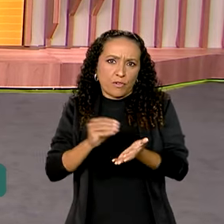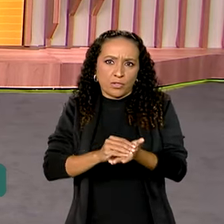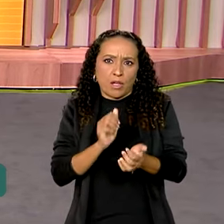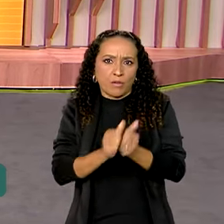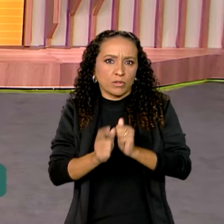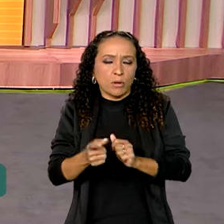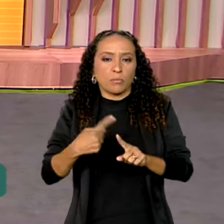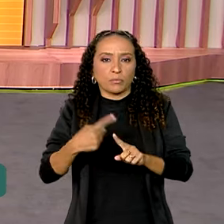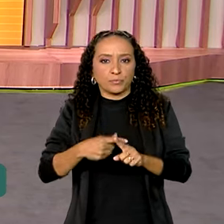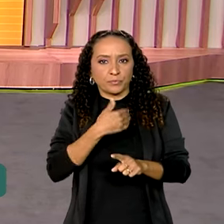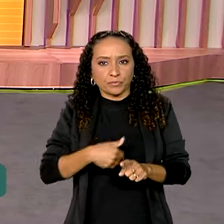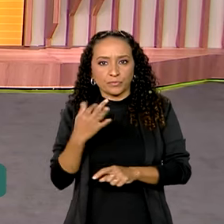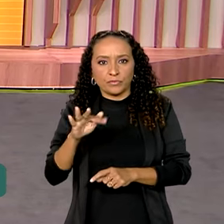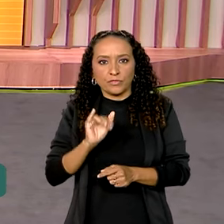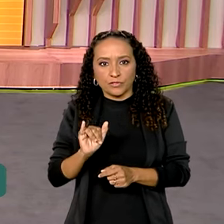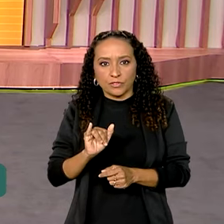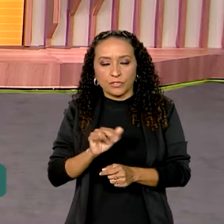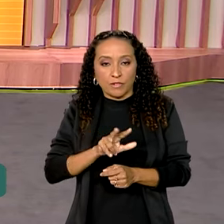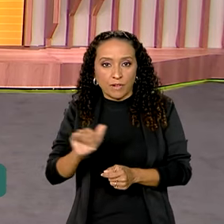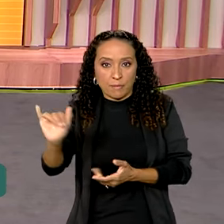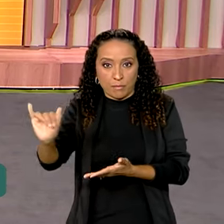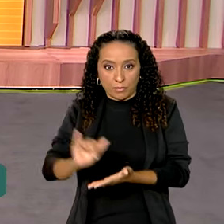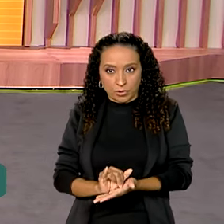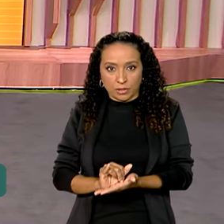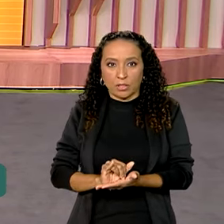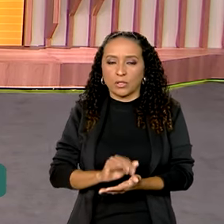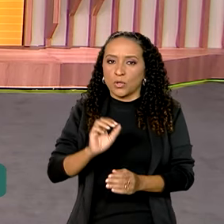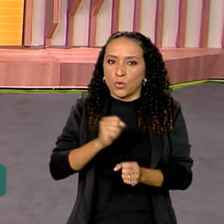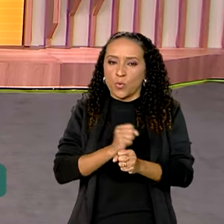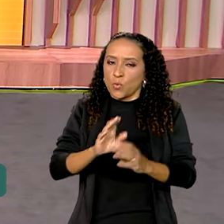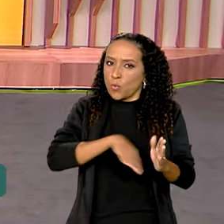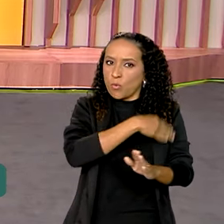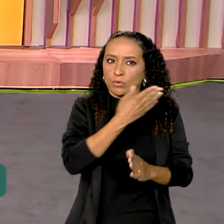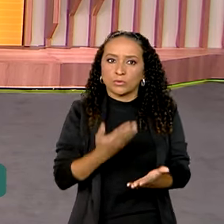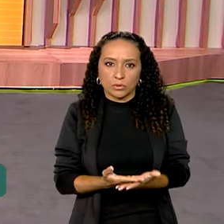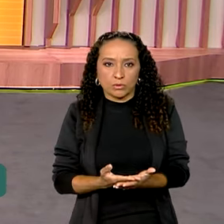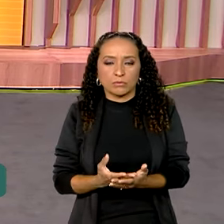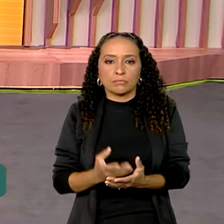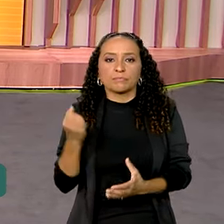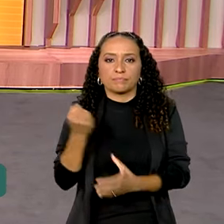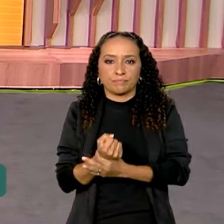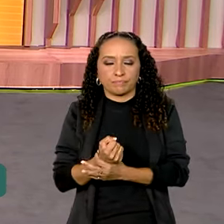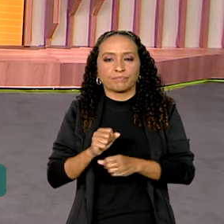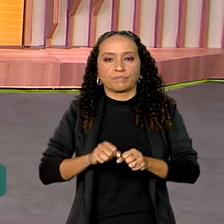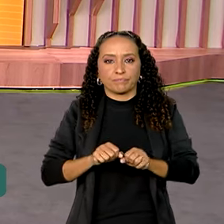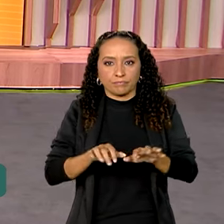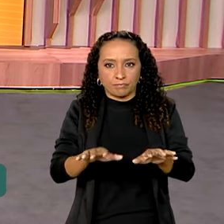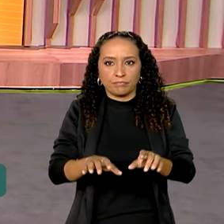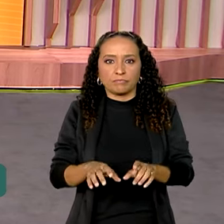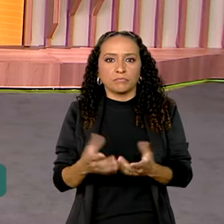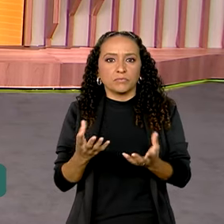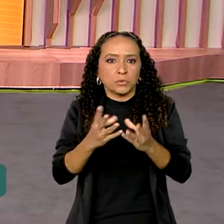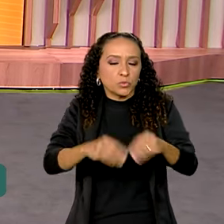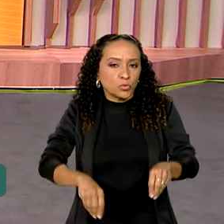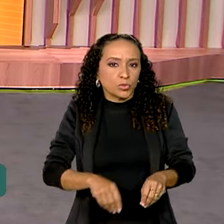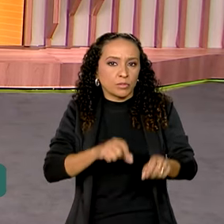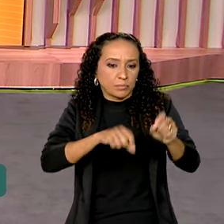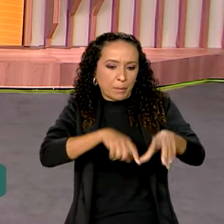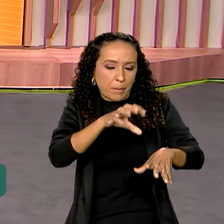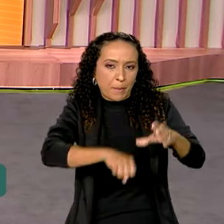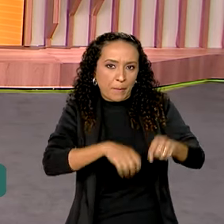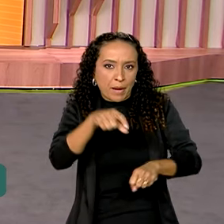governo federal vai importar arroz ao longo de todo o ano, garantindo o abastecimento e sem prejudicar os produtores